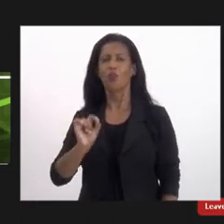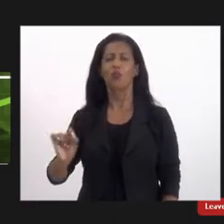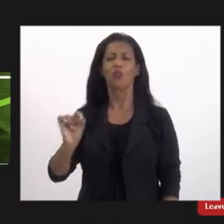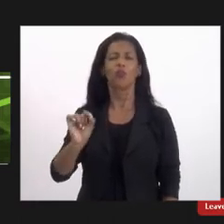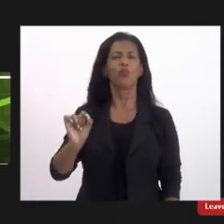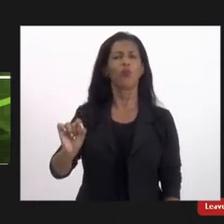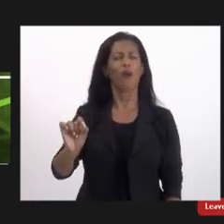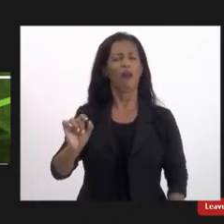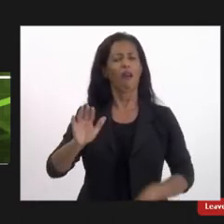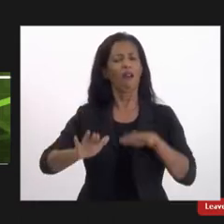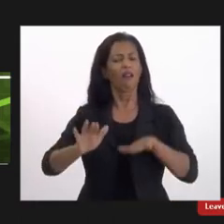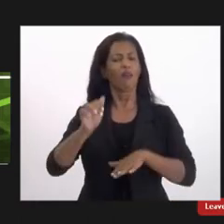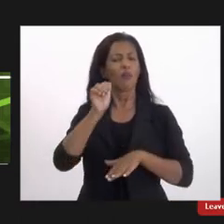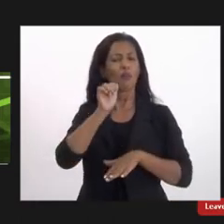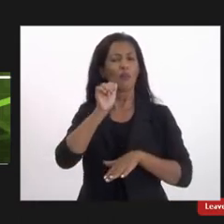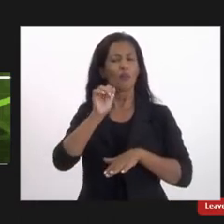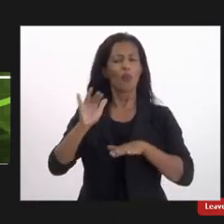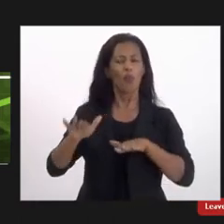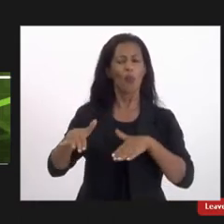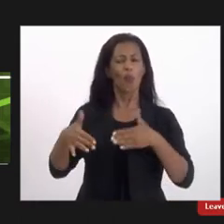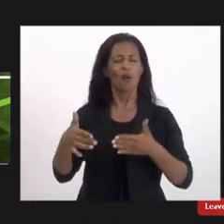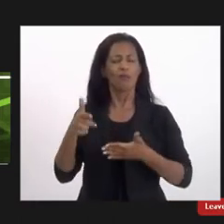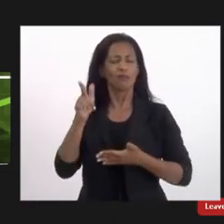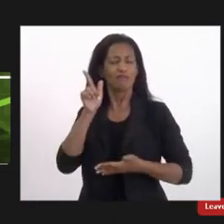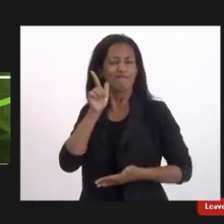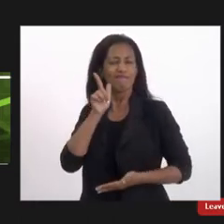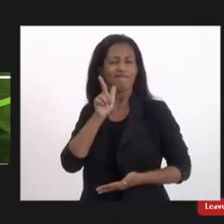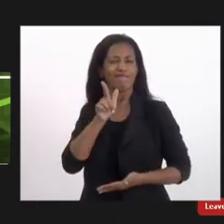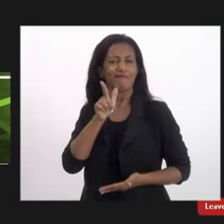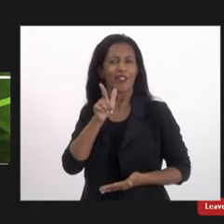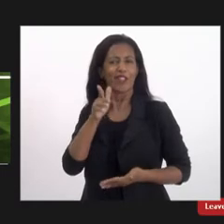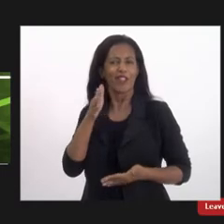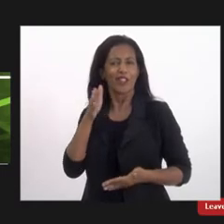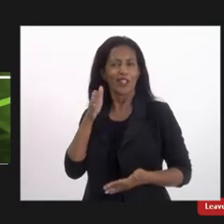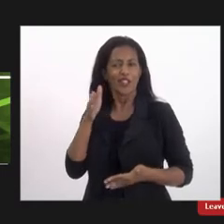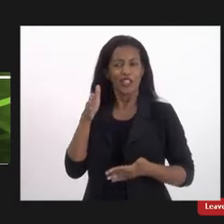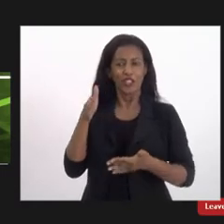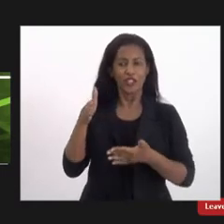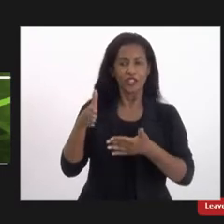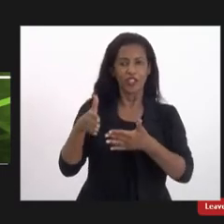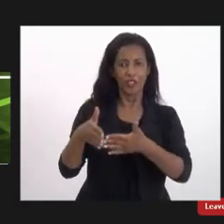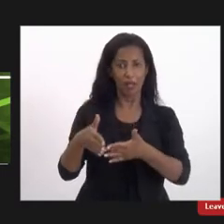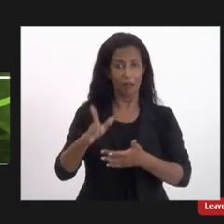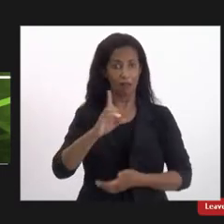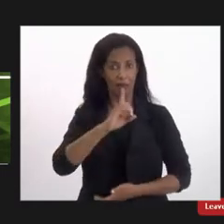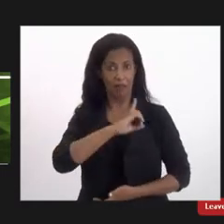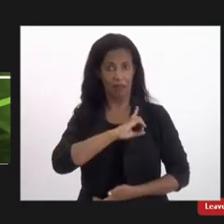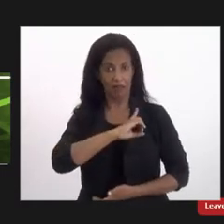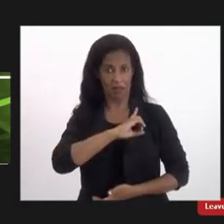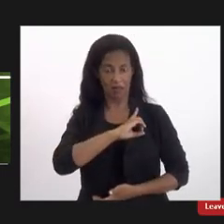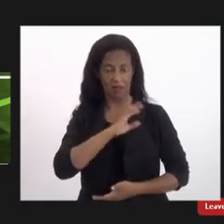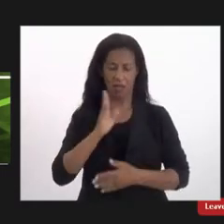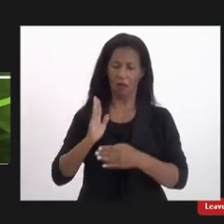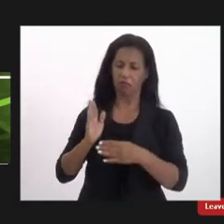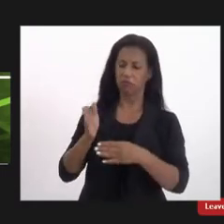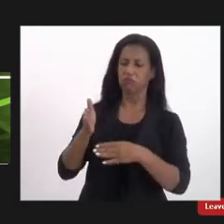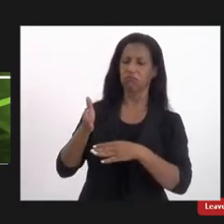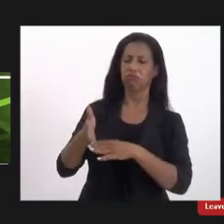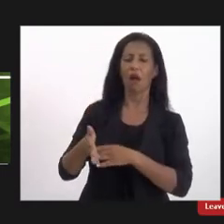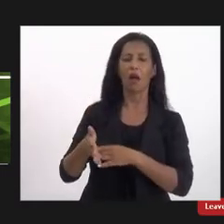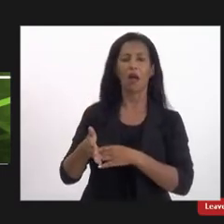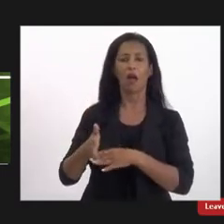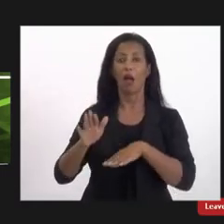a mulher quando consegue chegar a uma delegacia porque nem sempre consegue